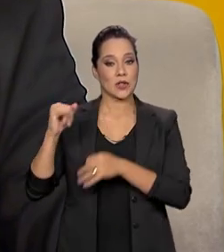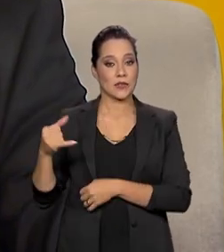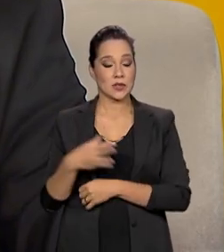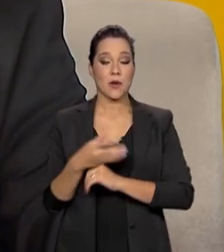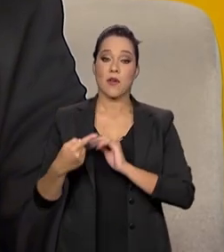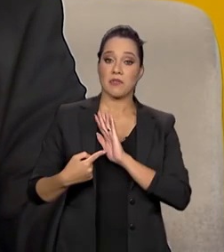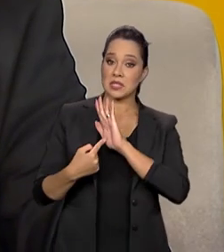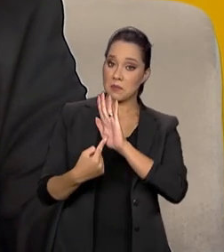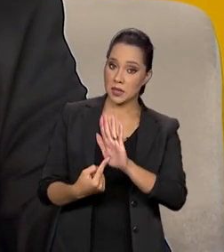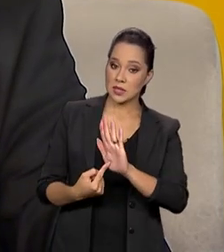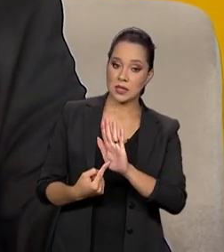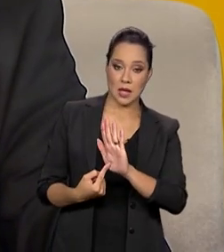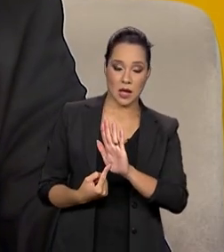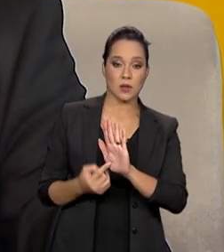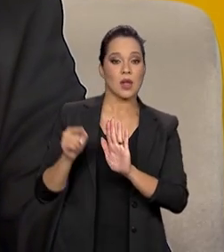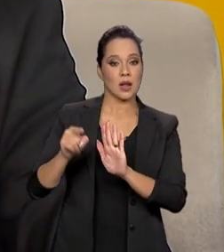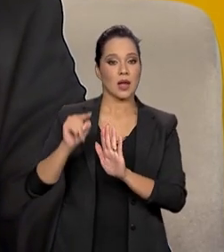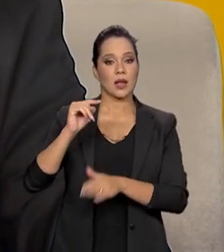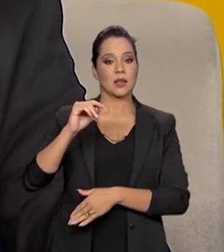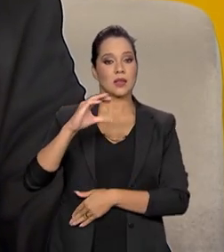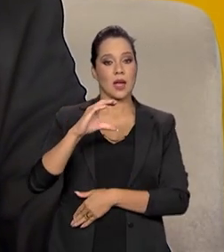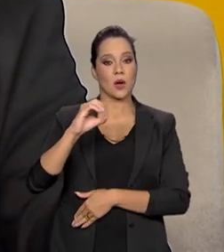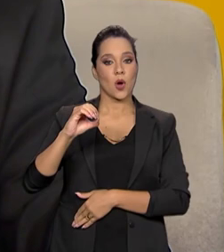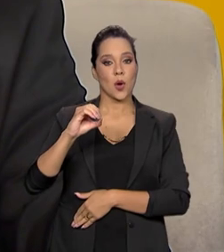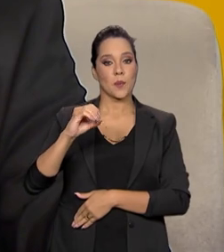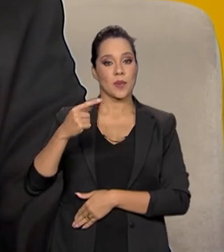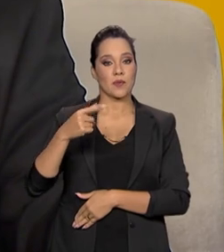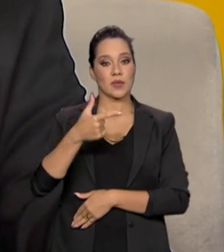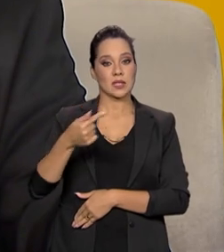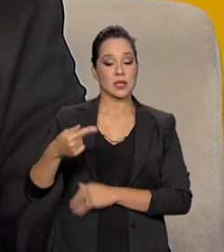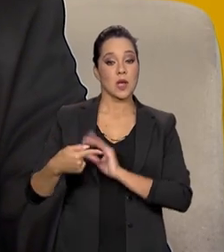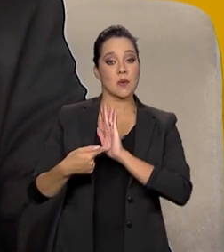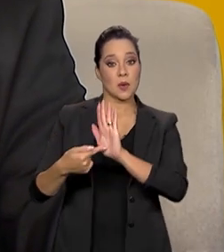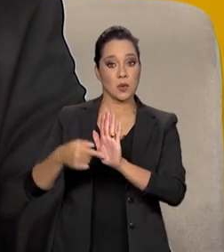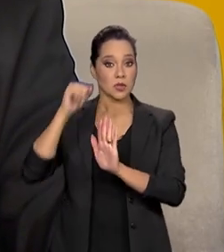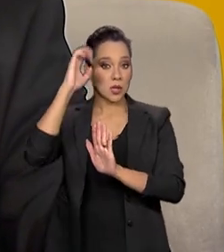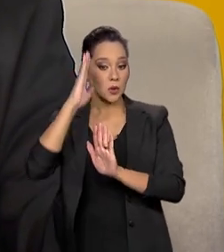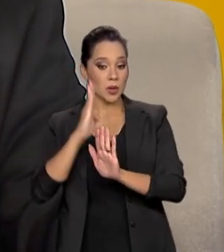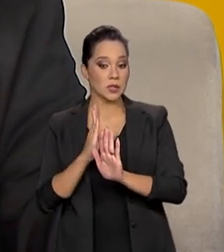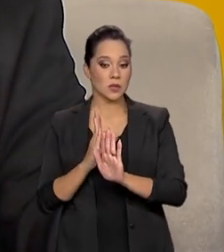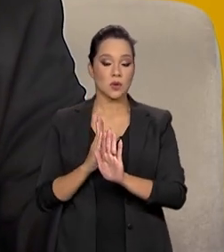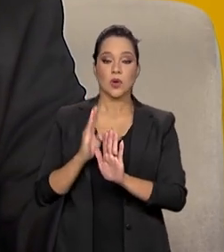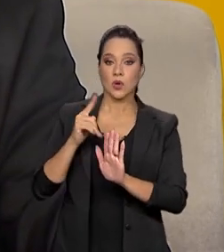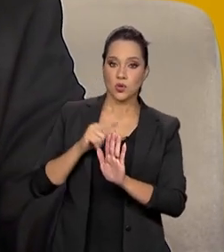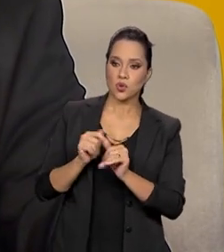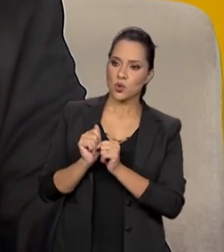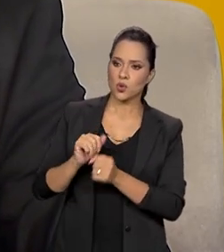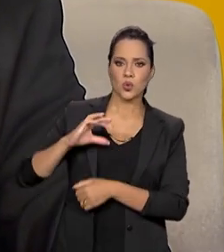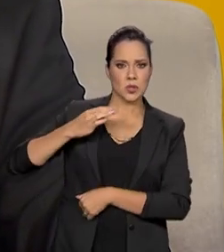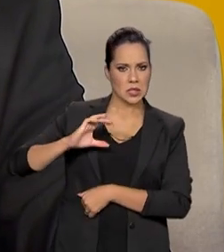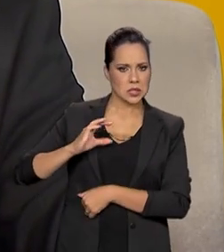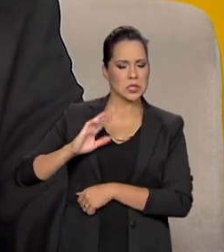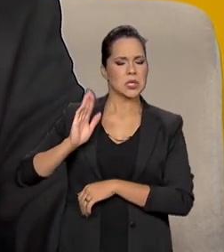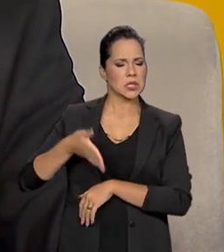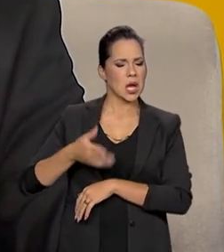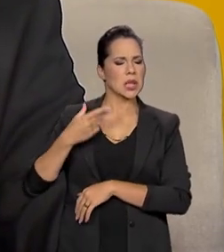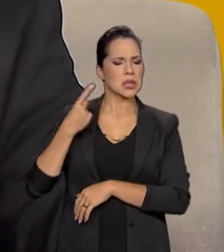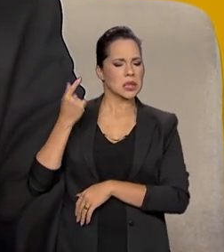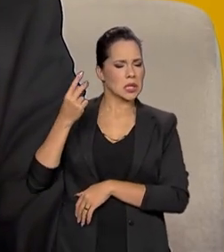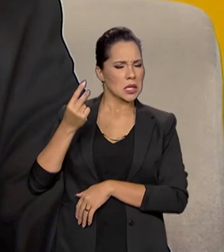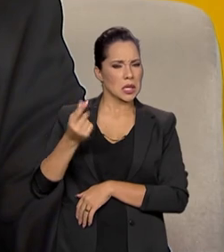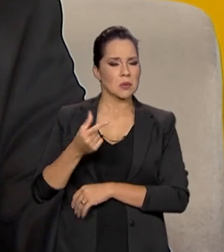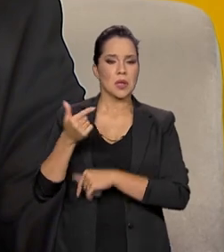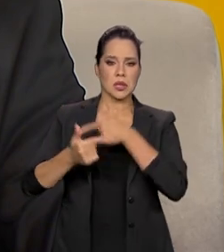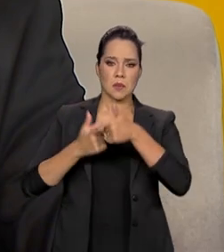apresentadas na COP27, para mostrar que o Brasil, com os seus cientistas, há muito tempo está fazendo um